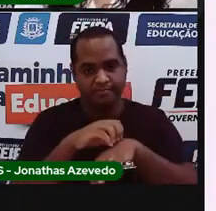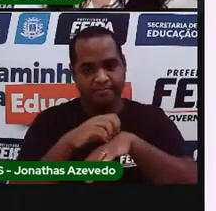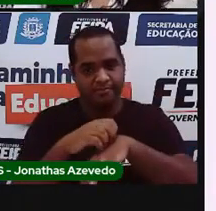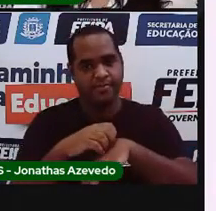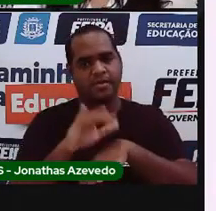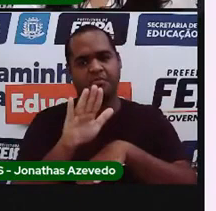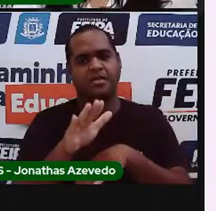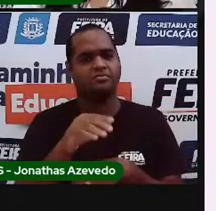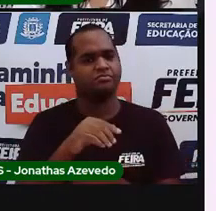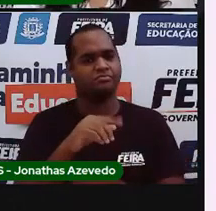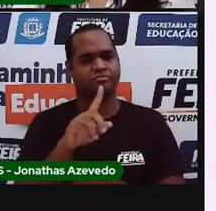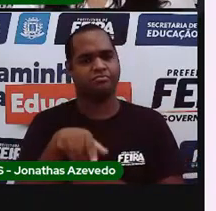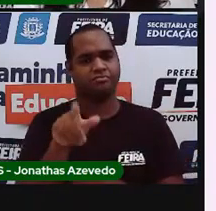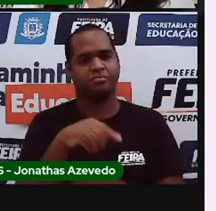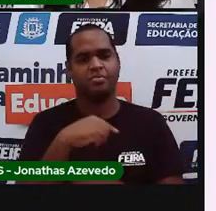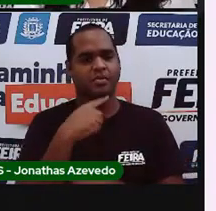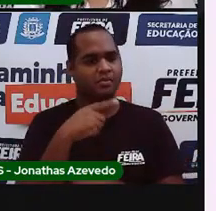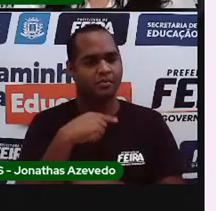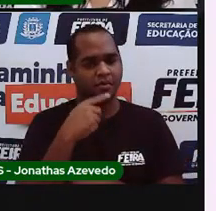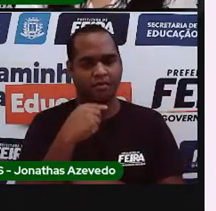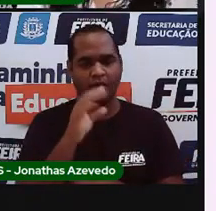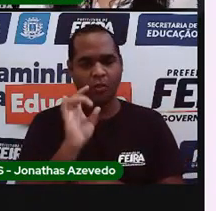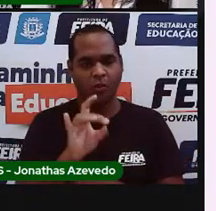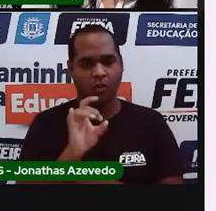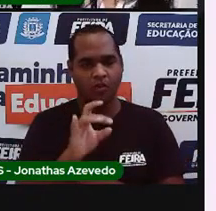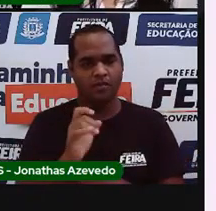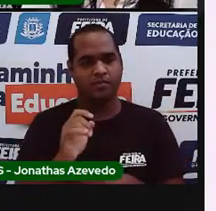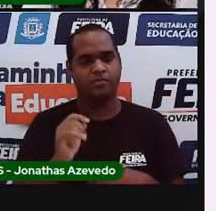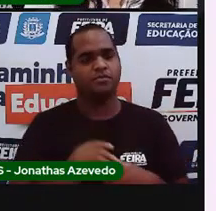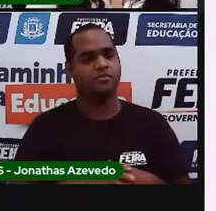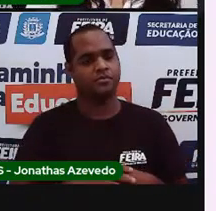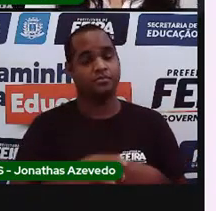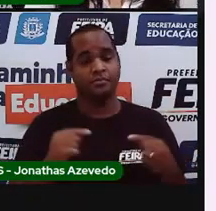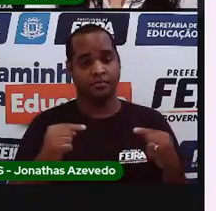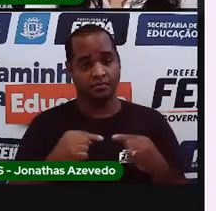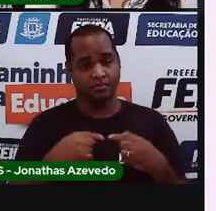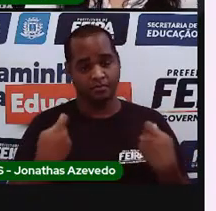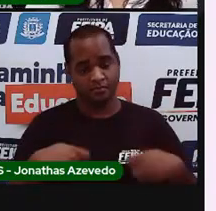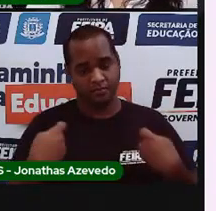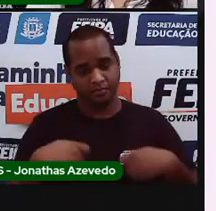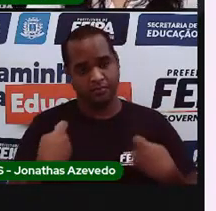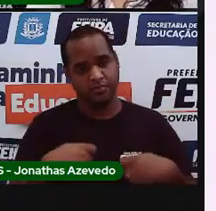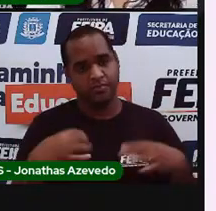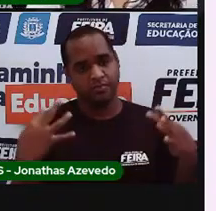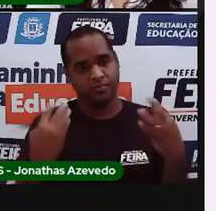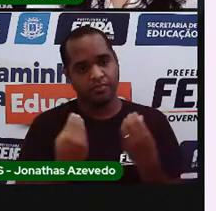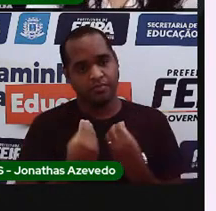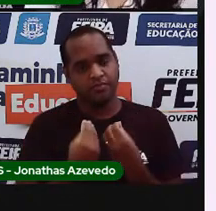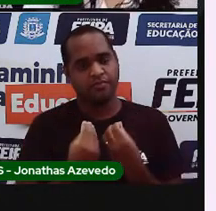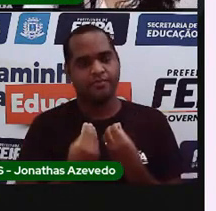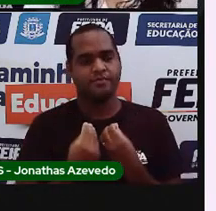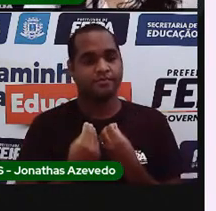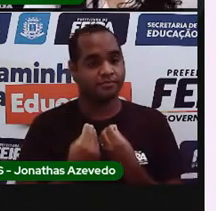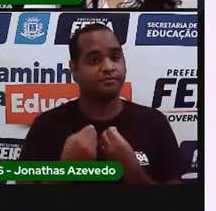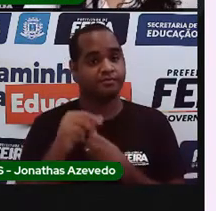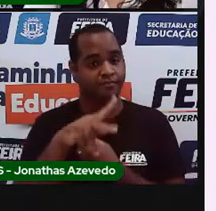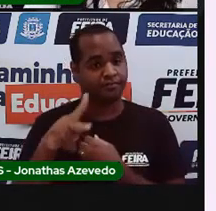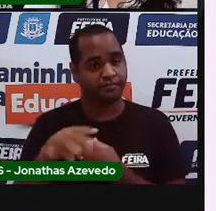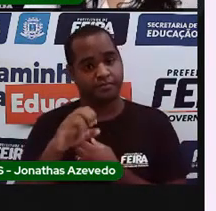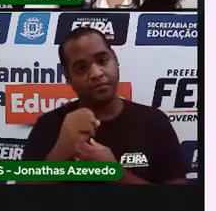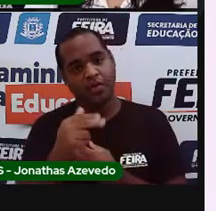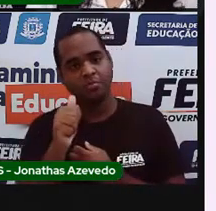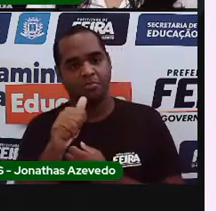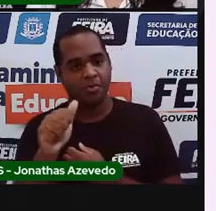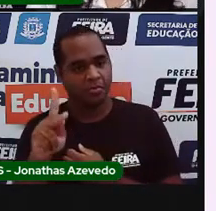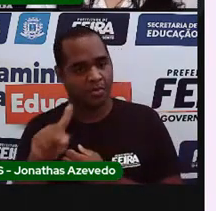Mas não é para fazer somente essa. Tem que fazer todas as que o seu professor ou a sua professora